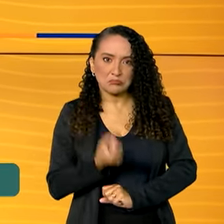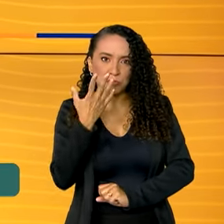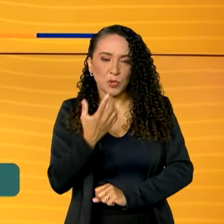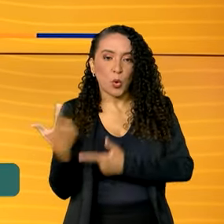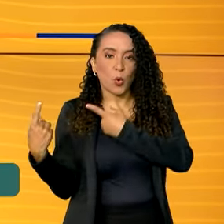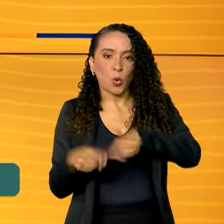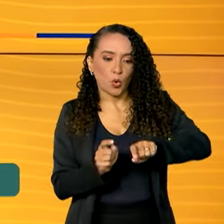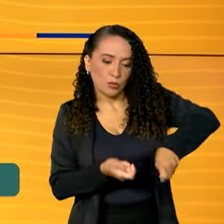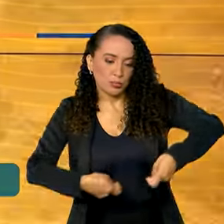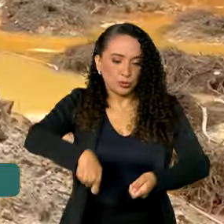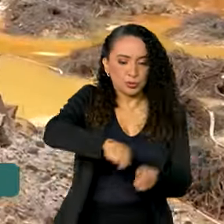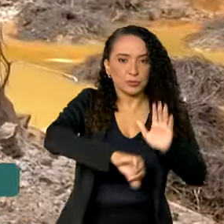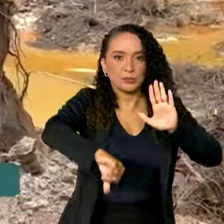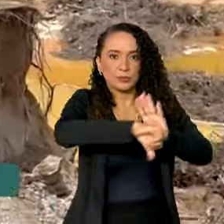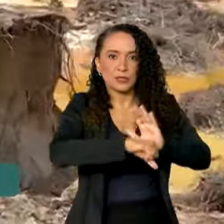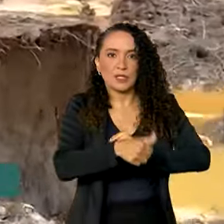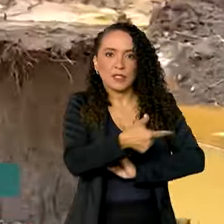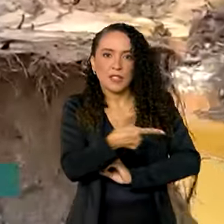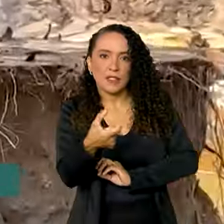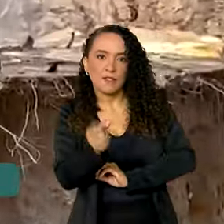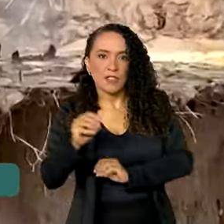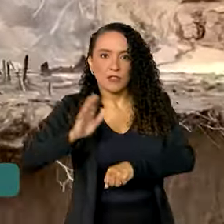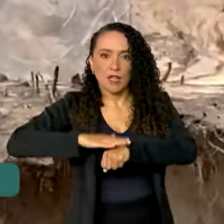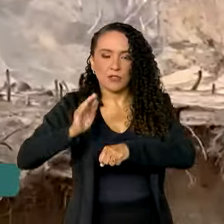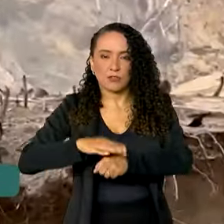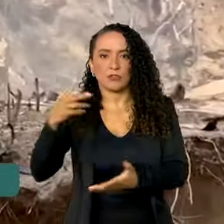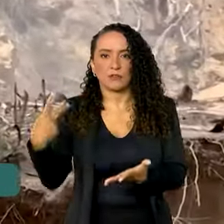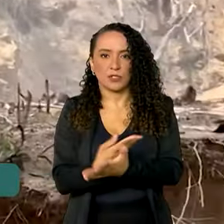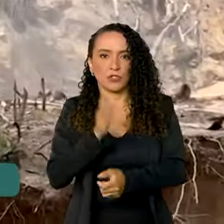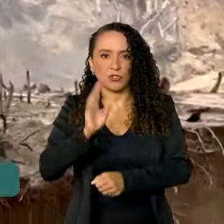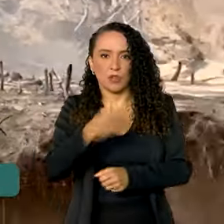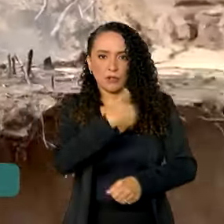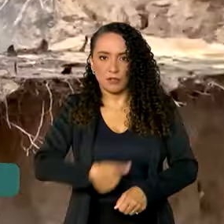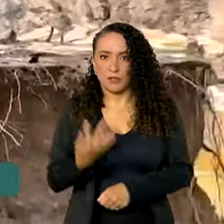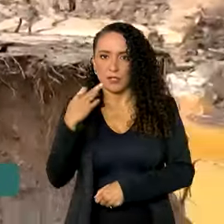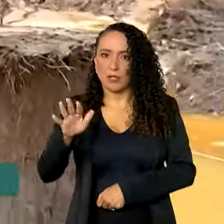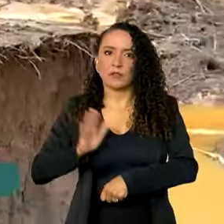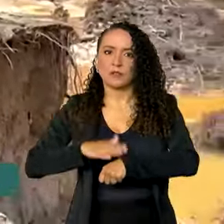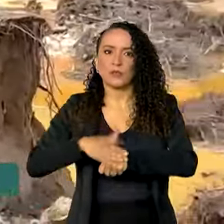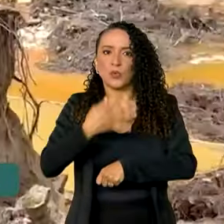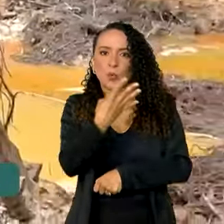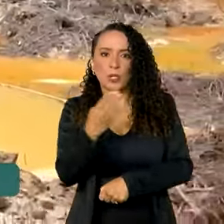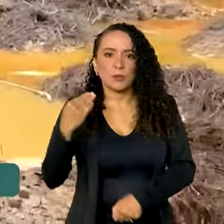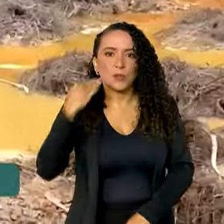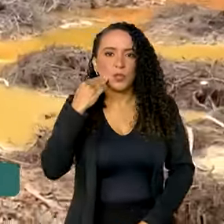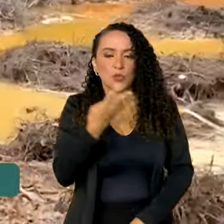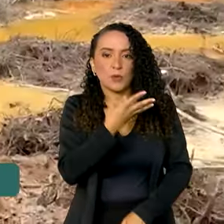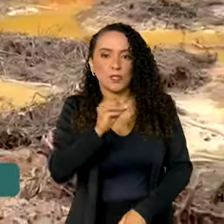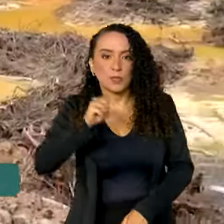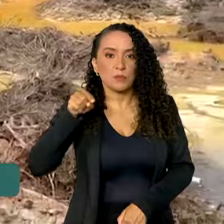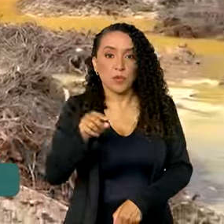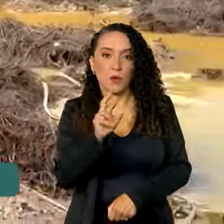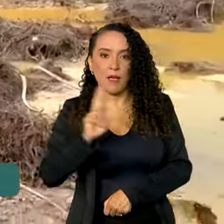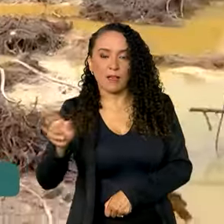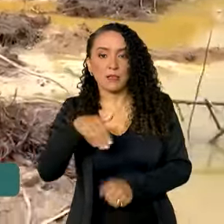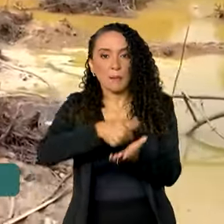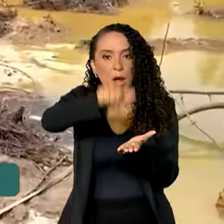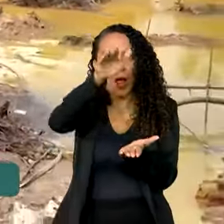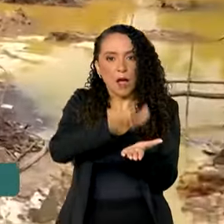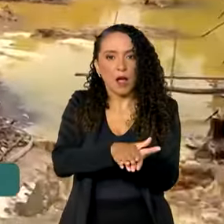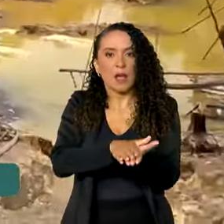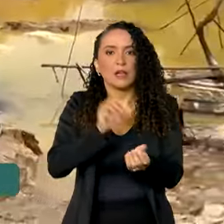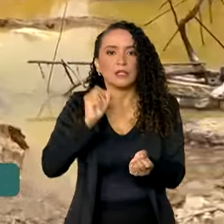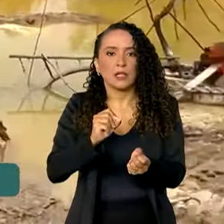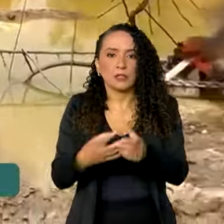garimpo ilegal. Com 120 ações realizadas, o governo federal aplicou 4 milhões e 400 mil reais em